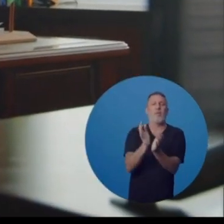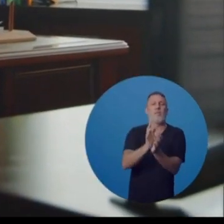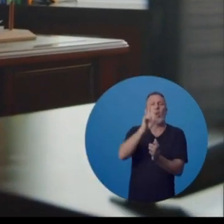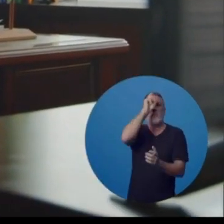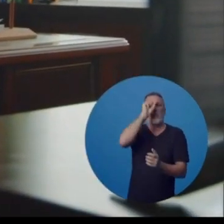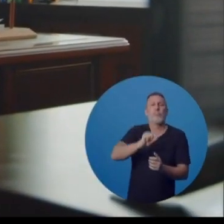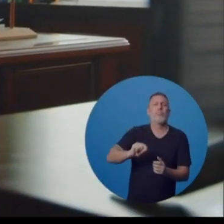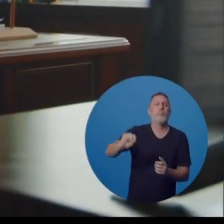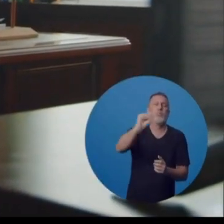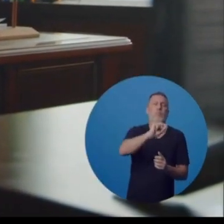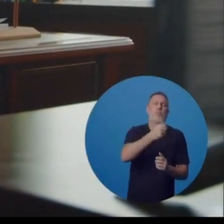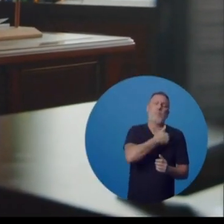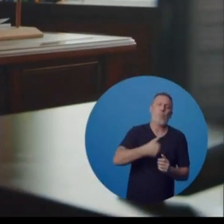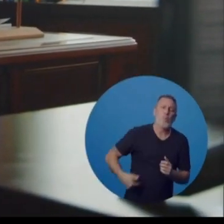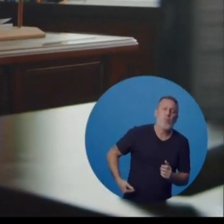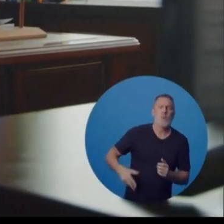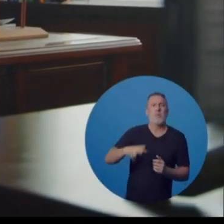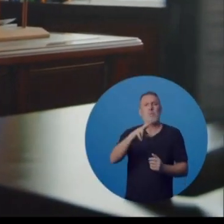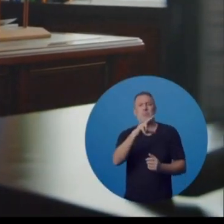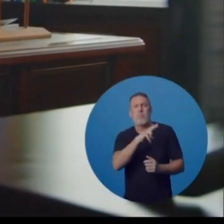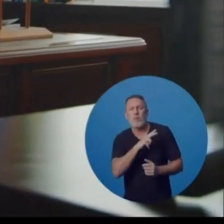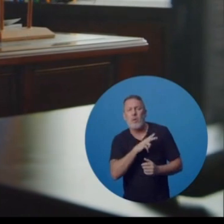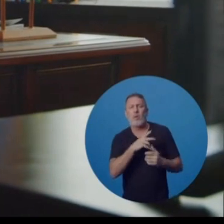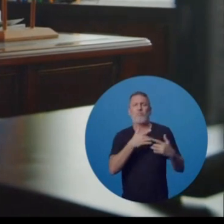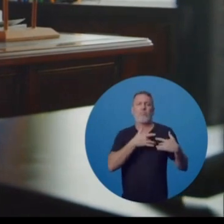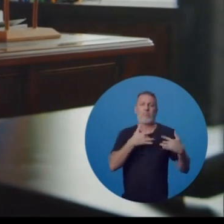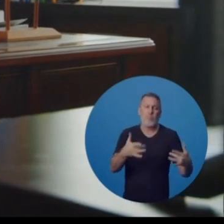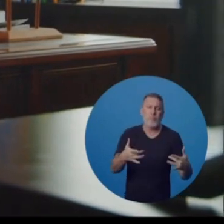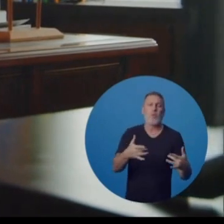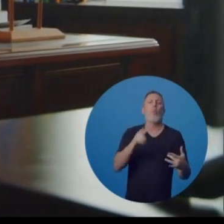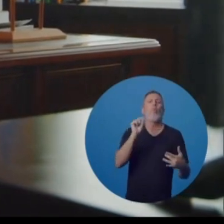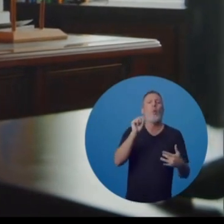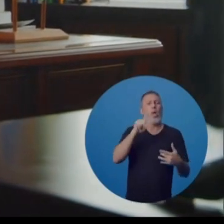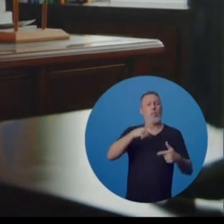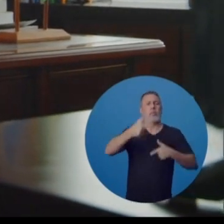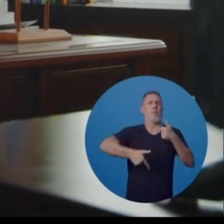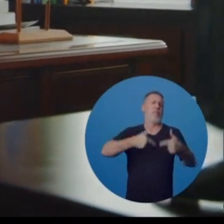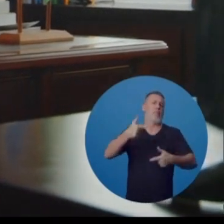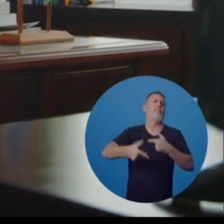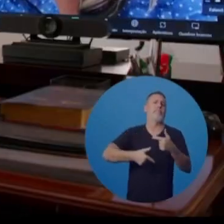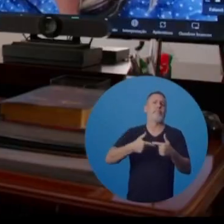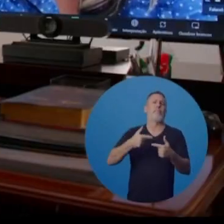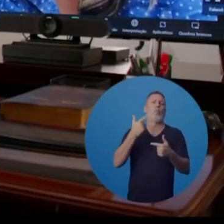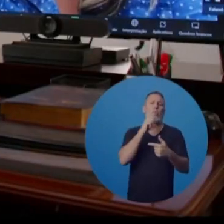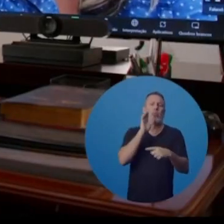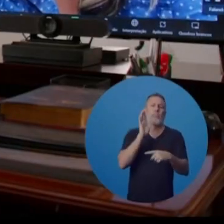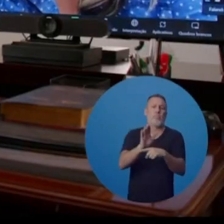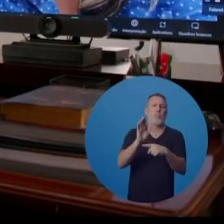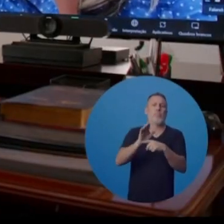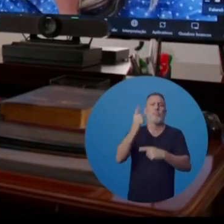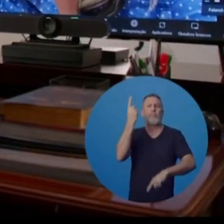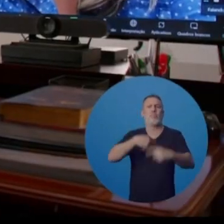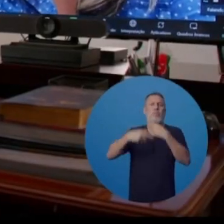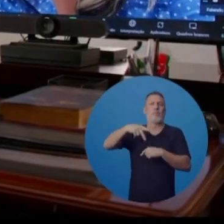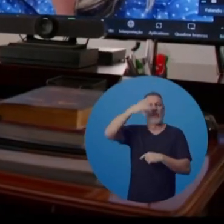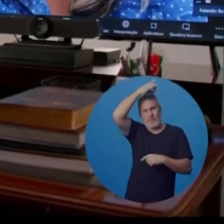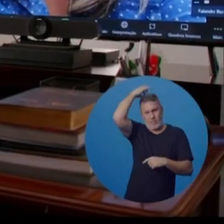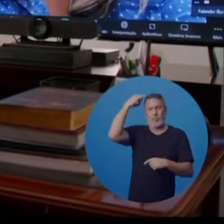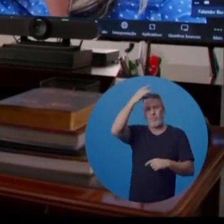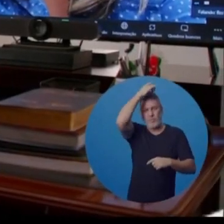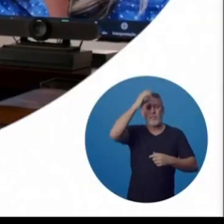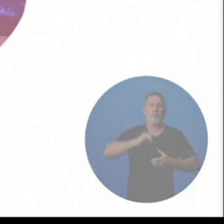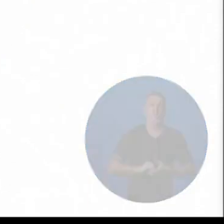de todos os nossos hospitais públicos e privados, filantrópicos, que estiveram muito à frente desse trabalho e ajudaram muito o